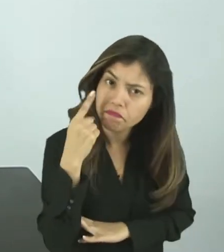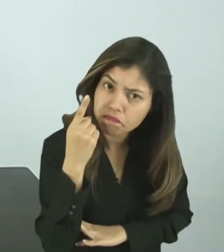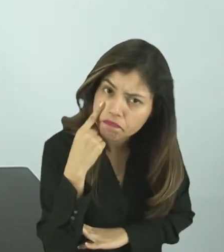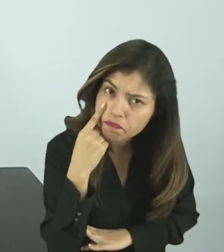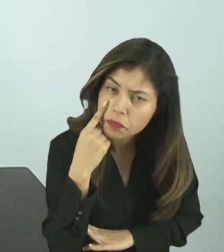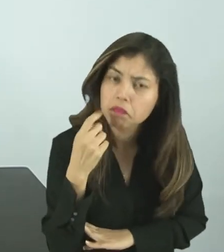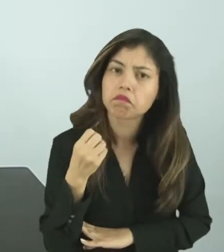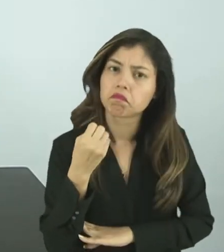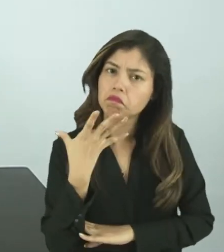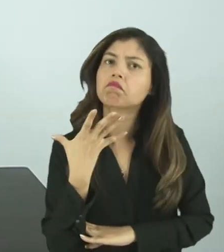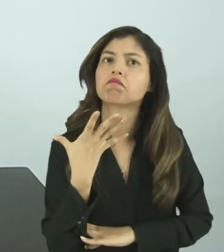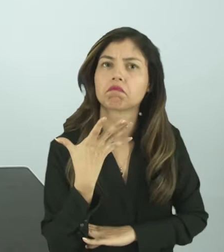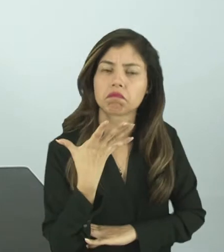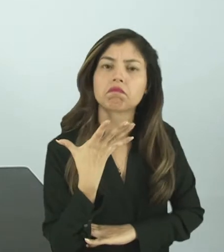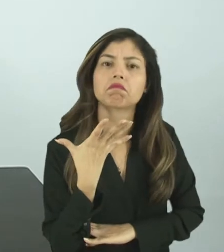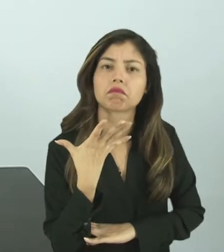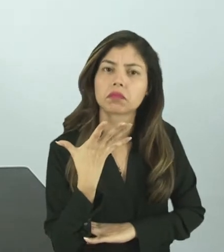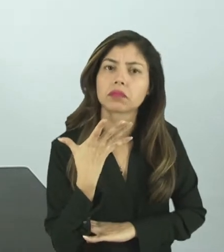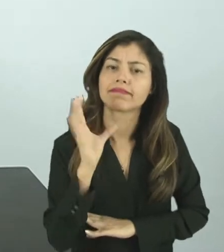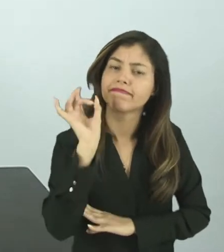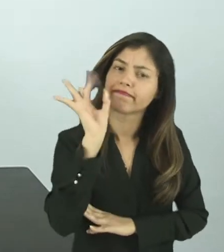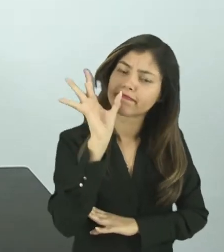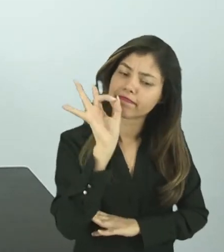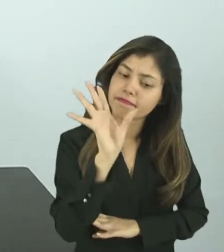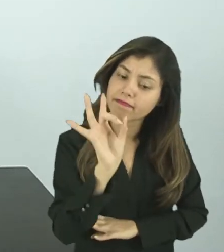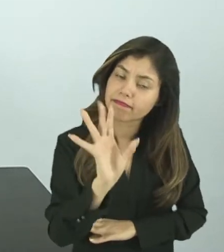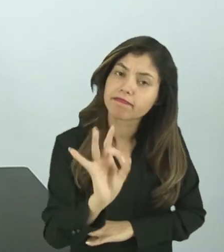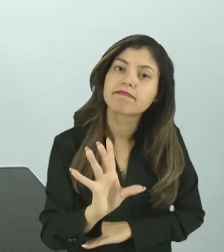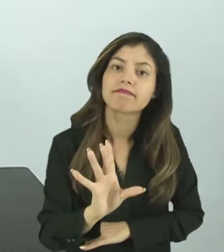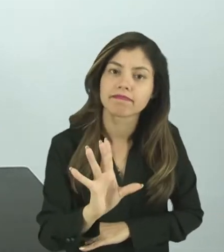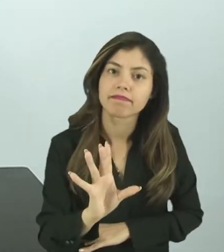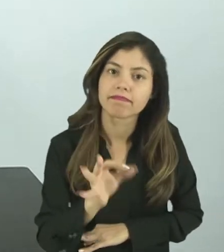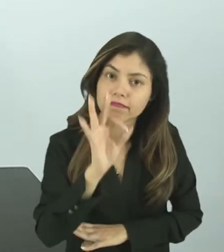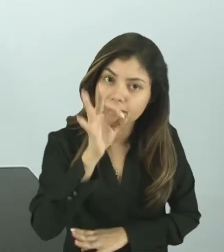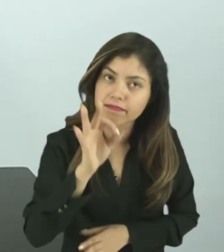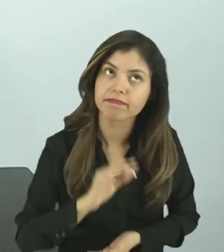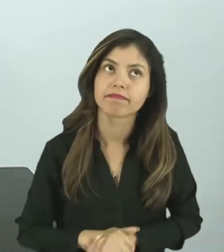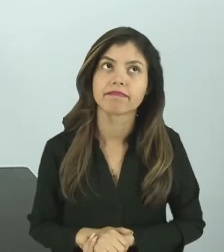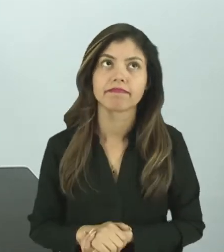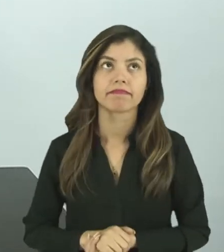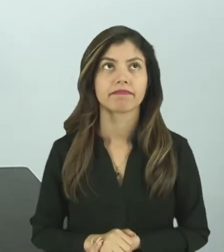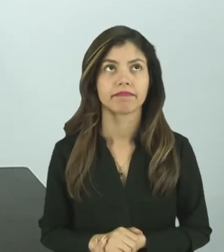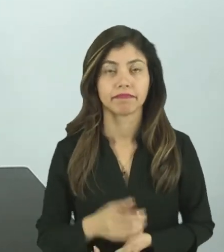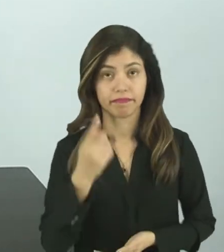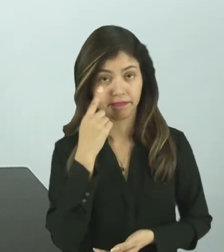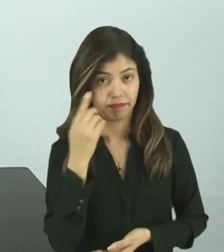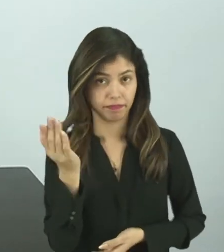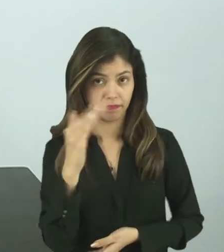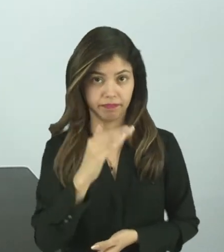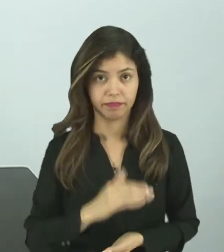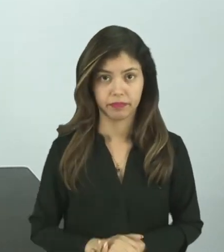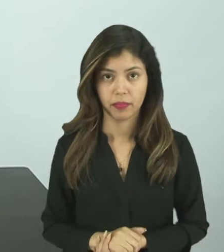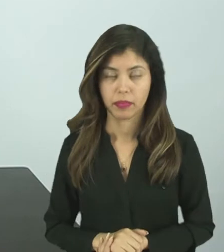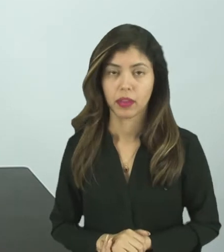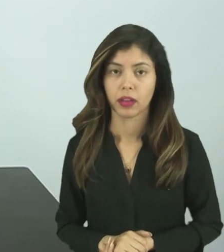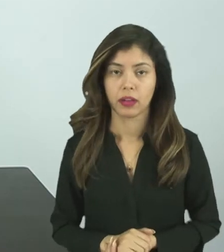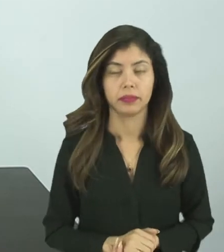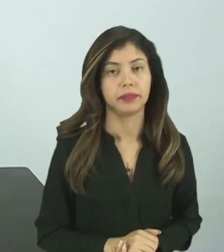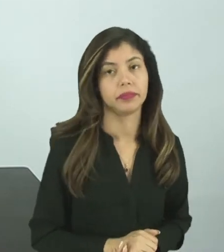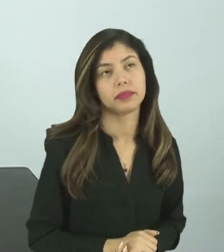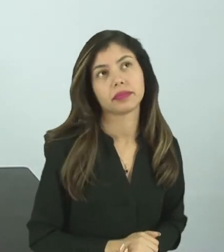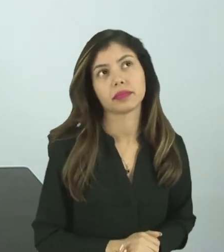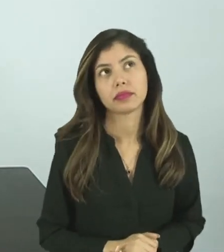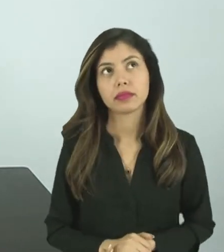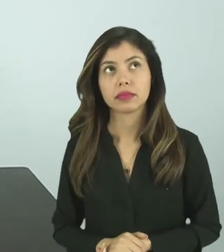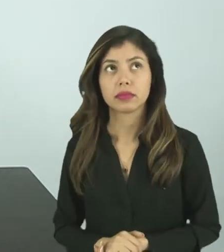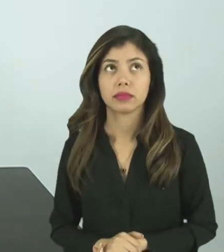eu vou demonstrar direitinho cada período do dia, certo? Então, vamos lá. Primeiro eu vou colocar